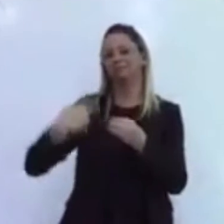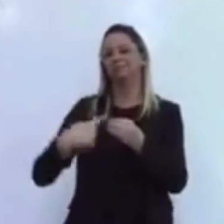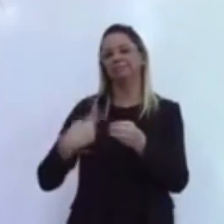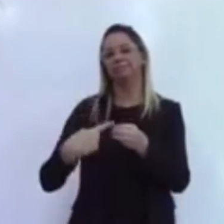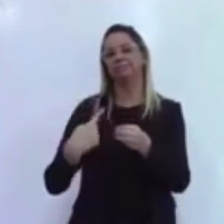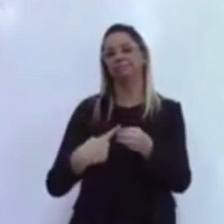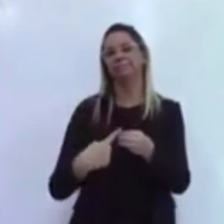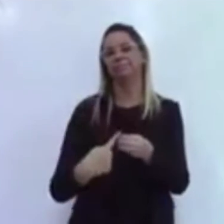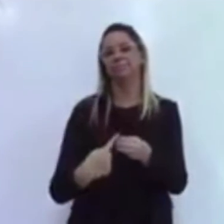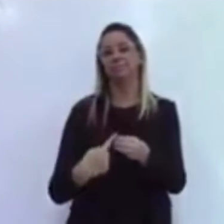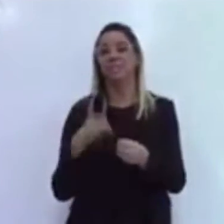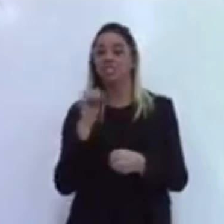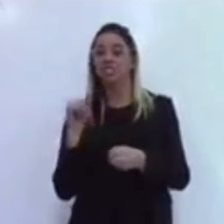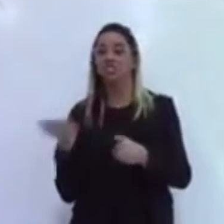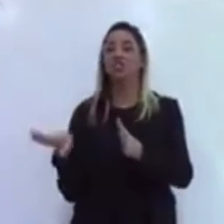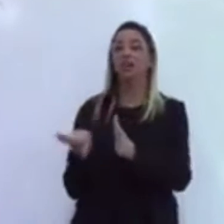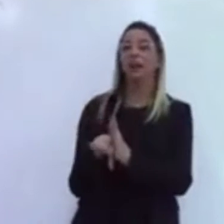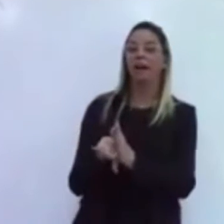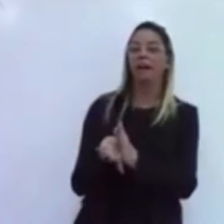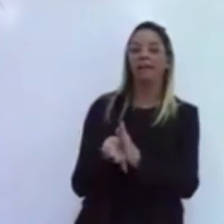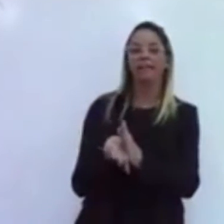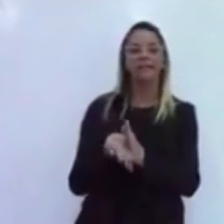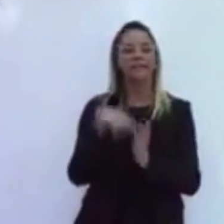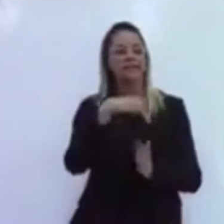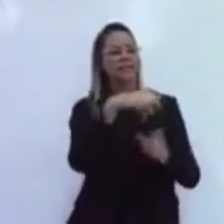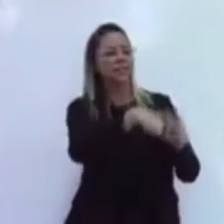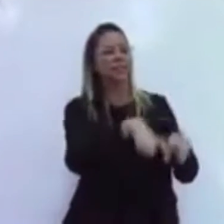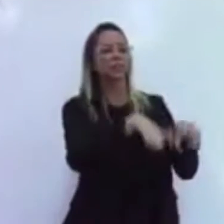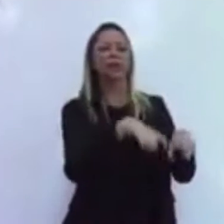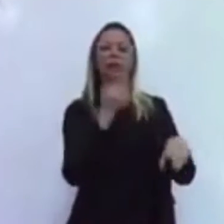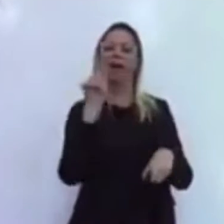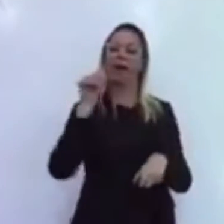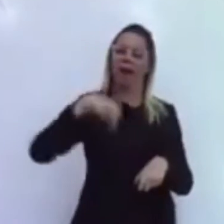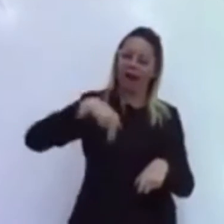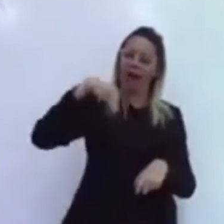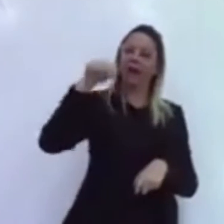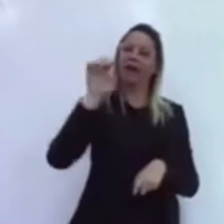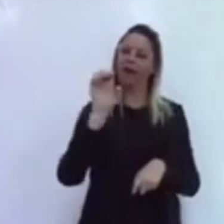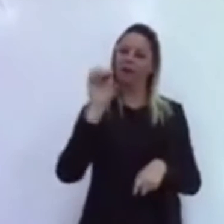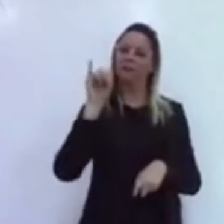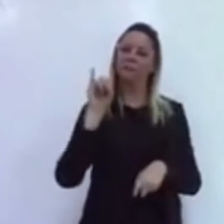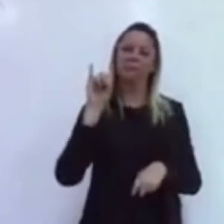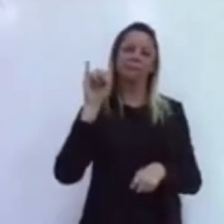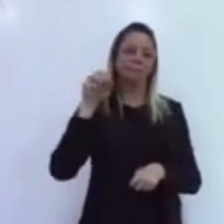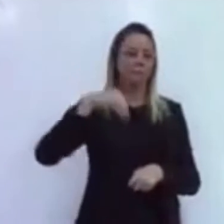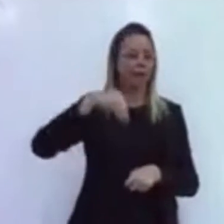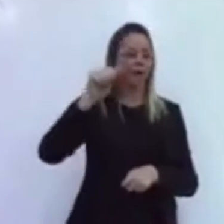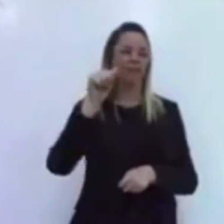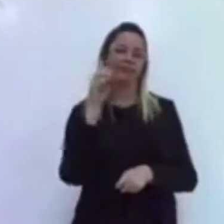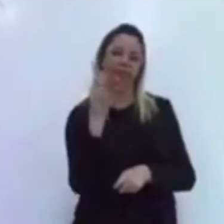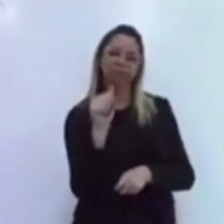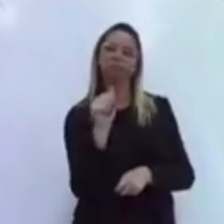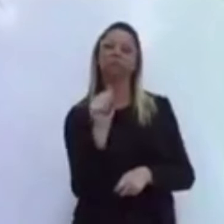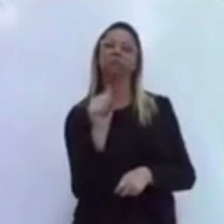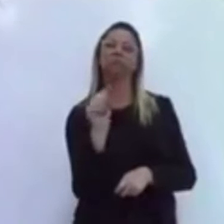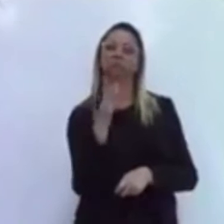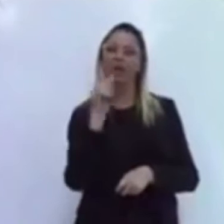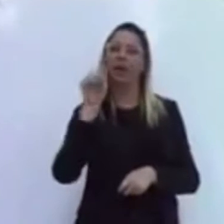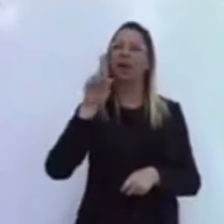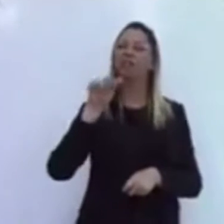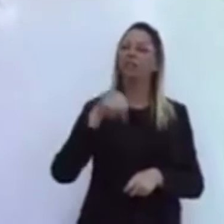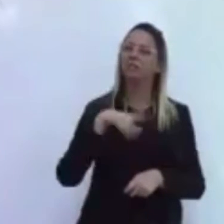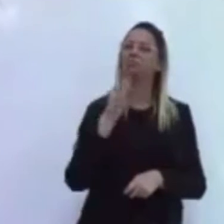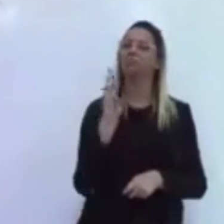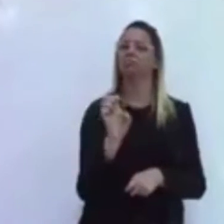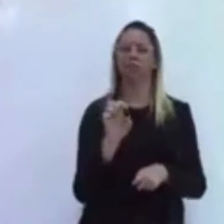Se você chegar em queimada grande, prefeito, o povo da vila de queimada grande não tem mais onde